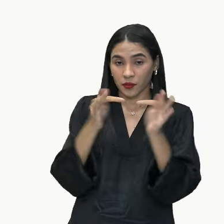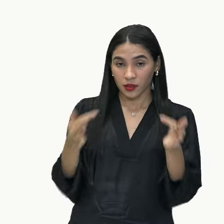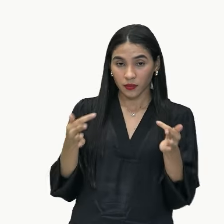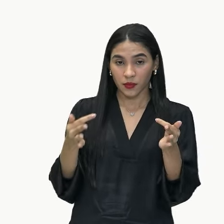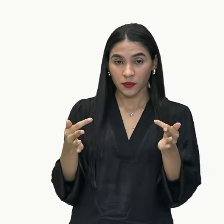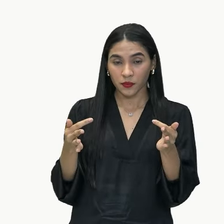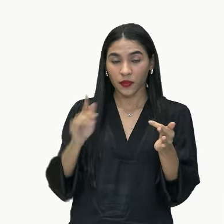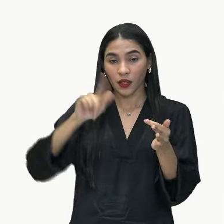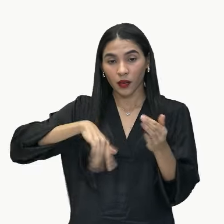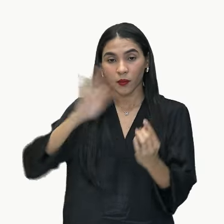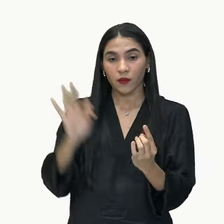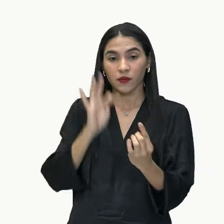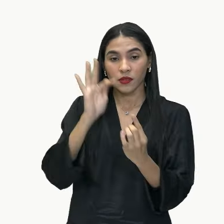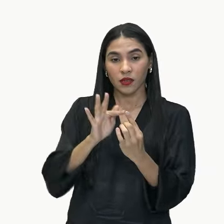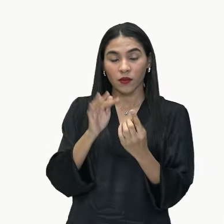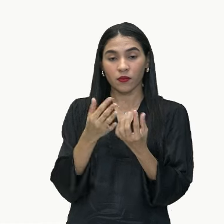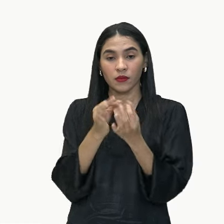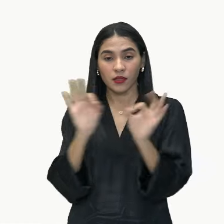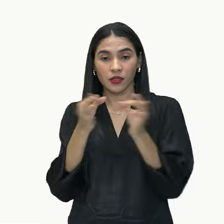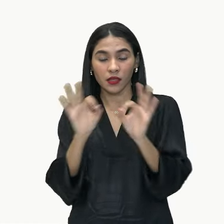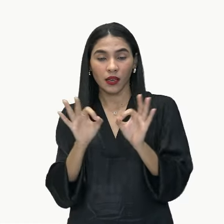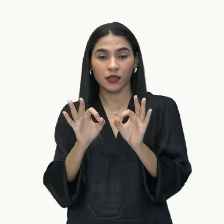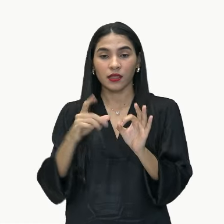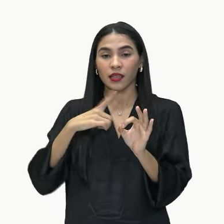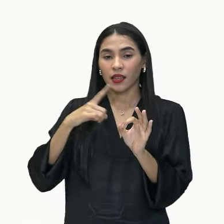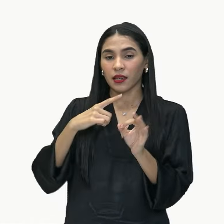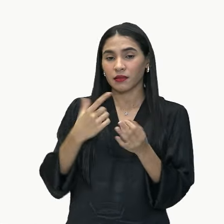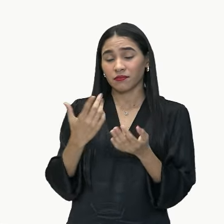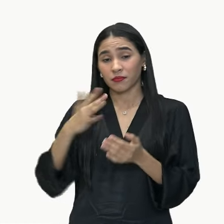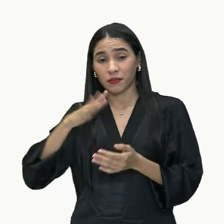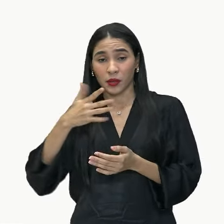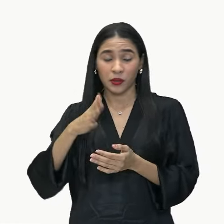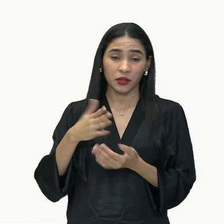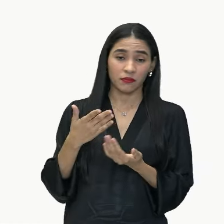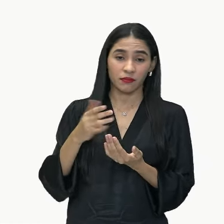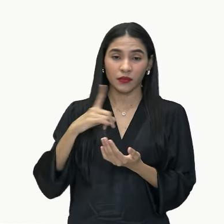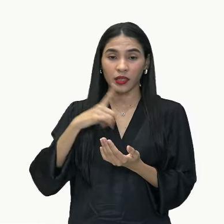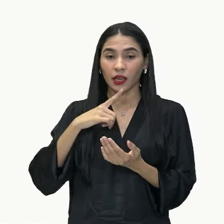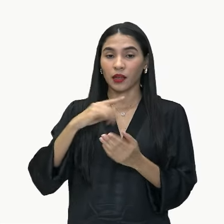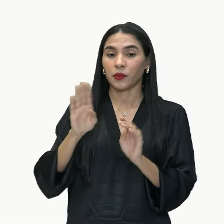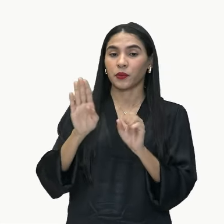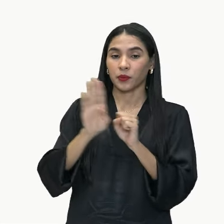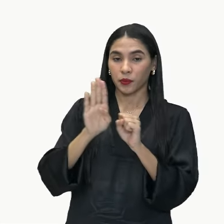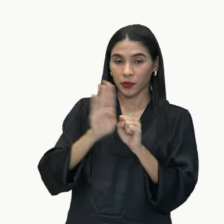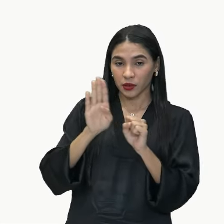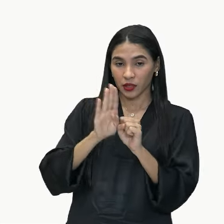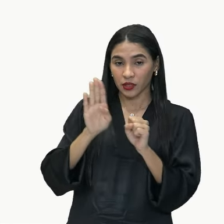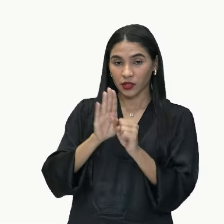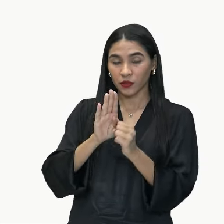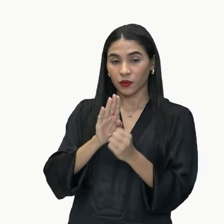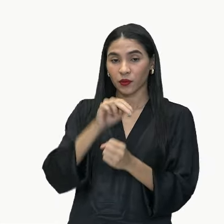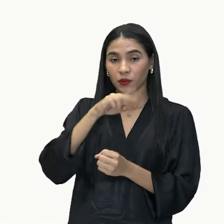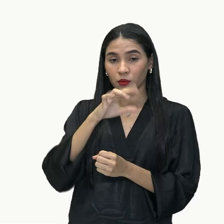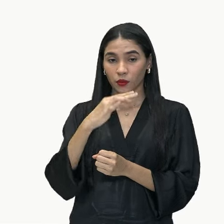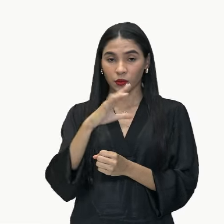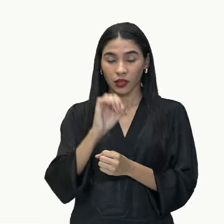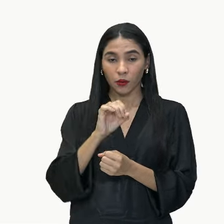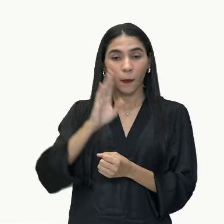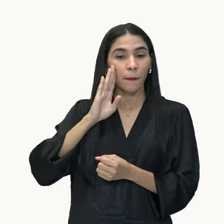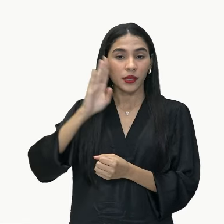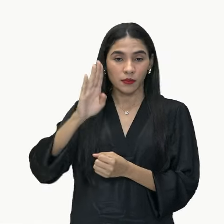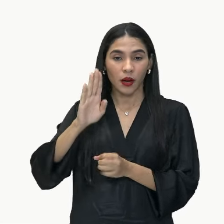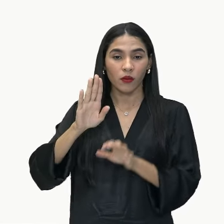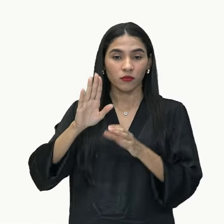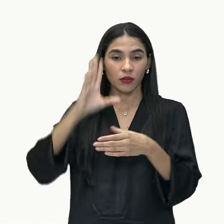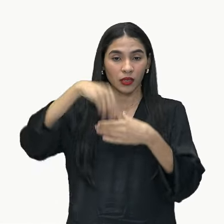é uma função sintática que tem sempre, ou melhor, na maioria das vezes, um substantivo como núcleo. Tá? É,